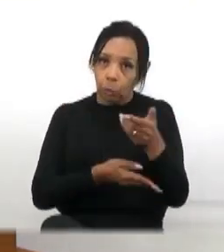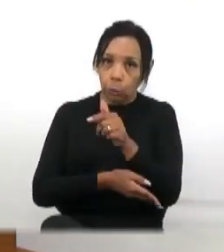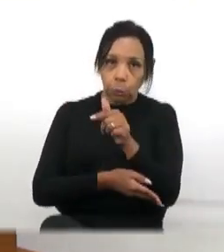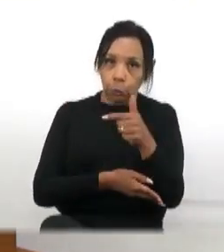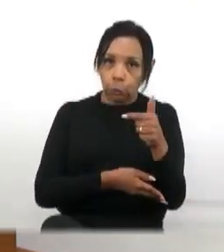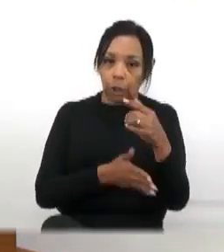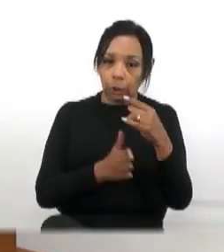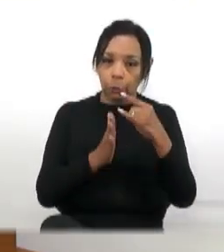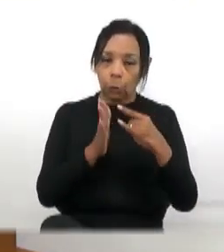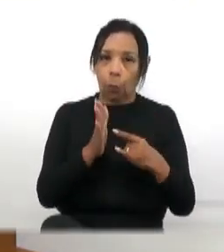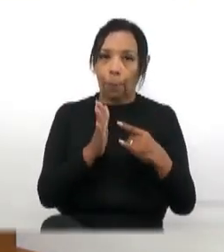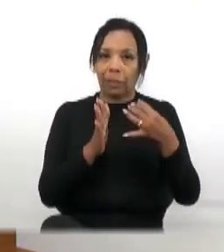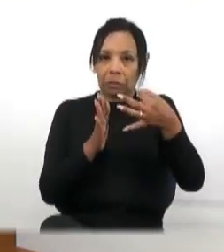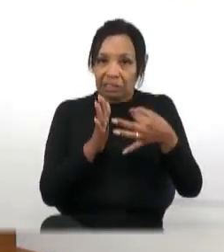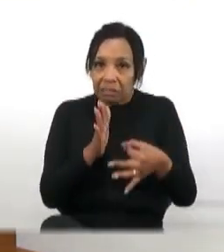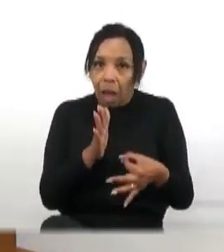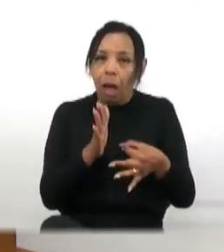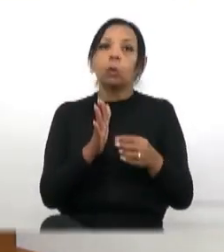necessária para